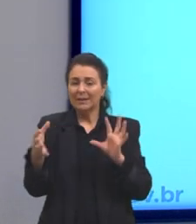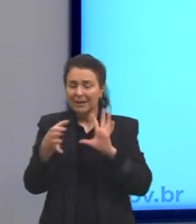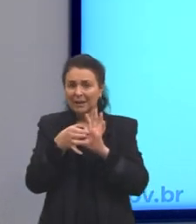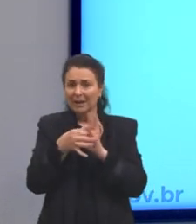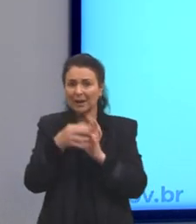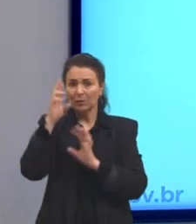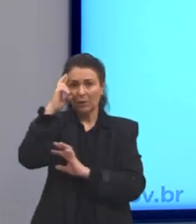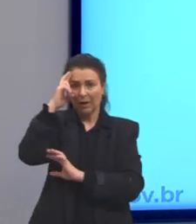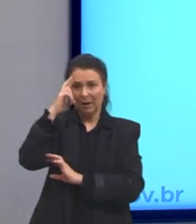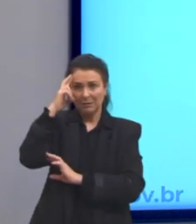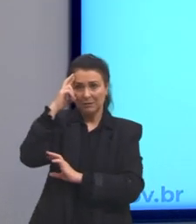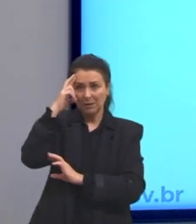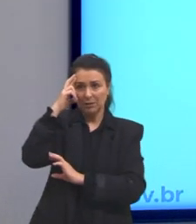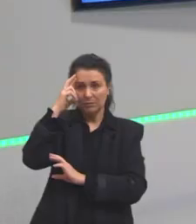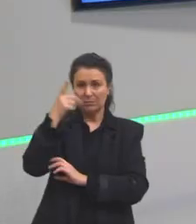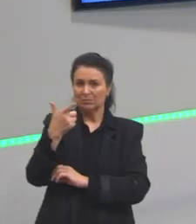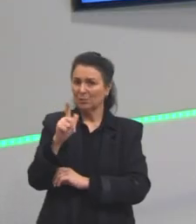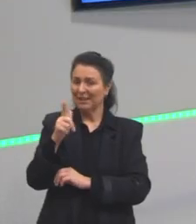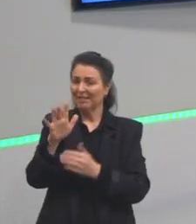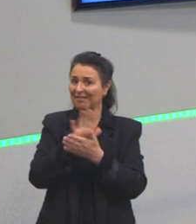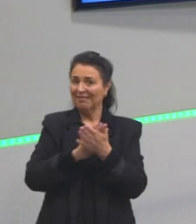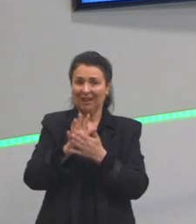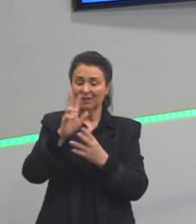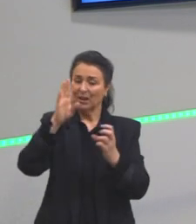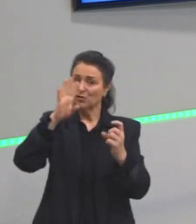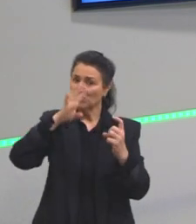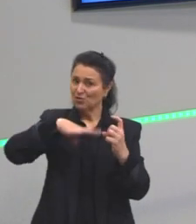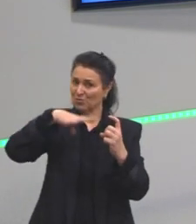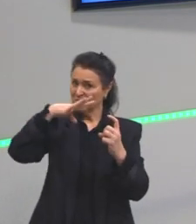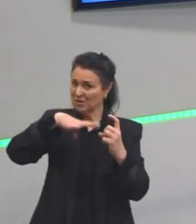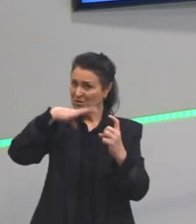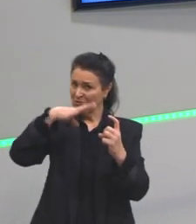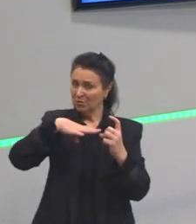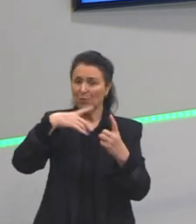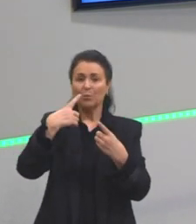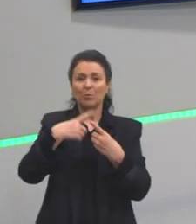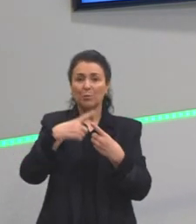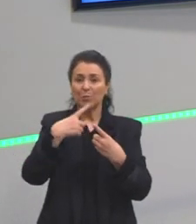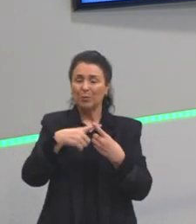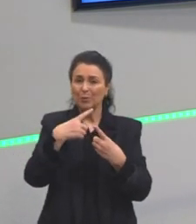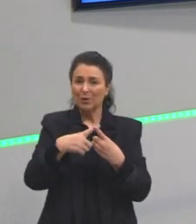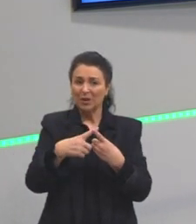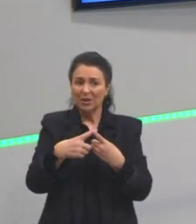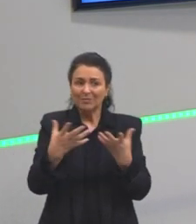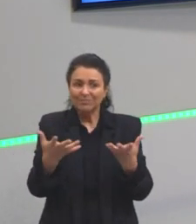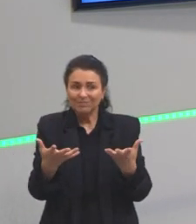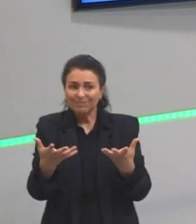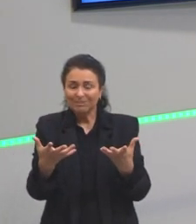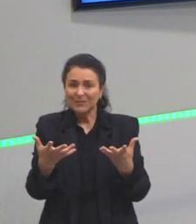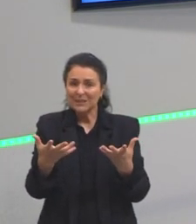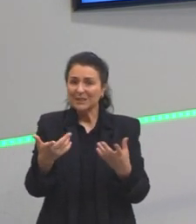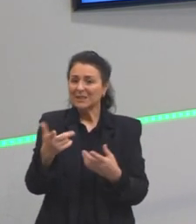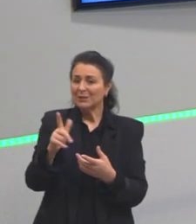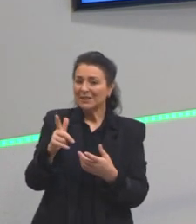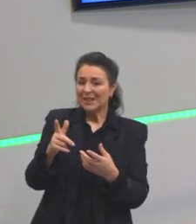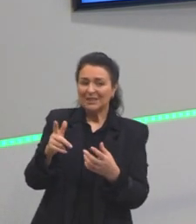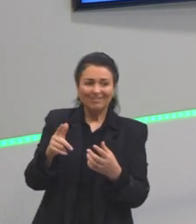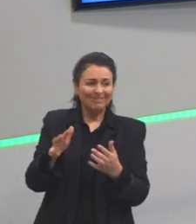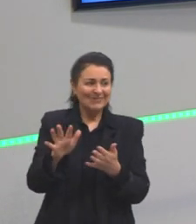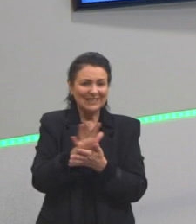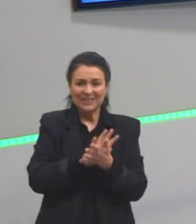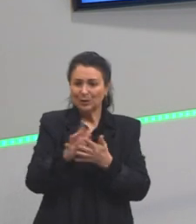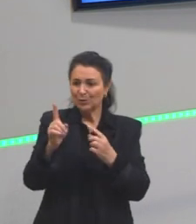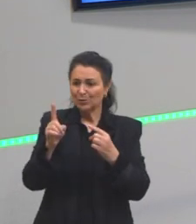então, não temos nada de místico nesse momento, porque a luz da razão, eles não têm nenhum tipo de